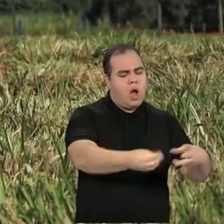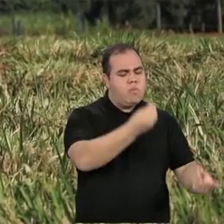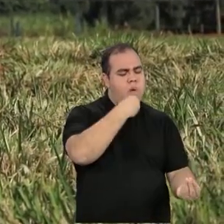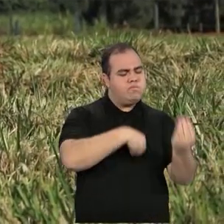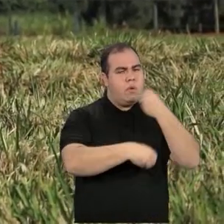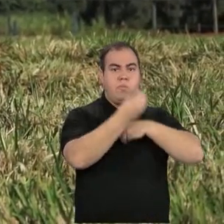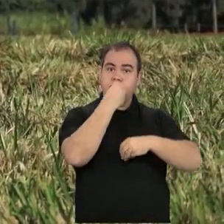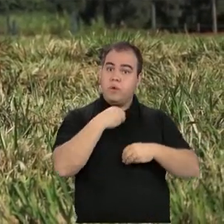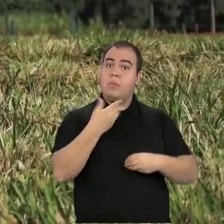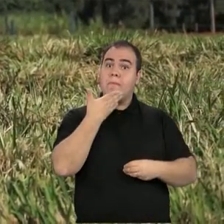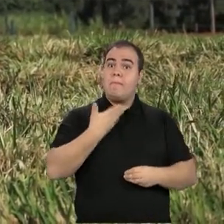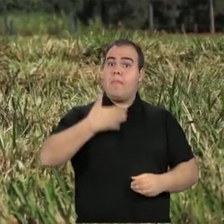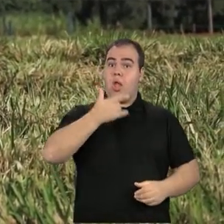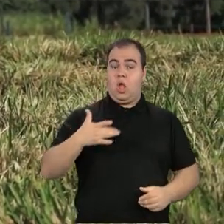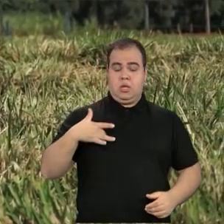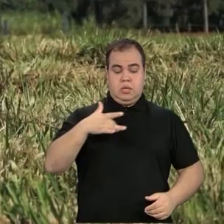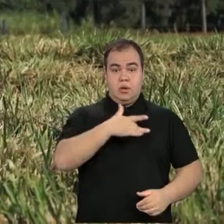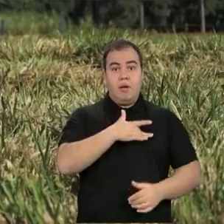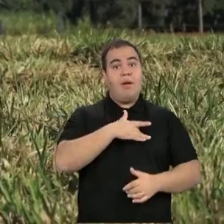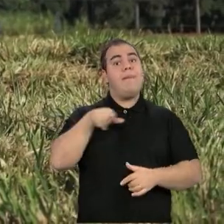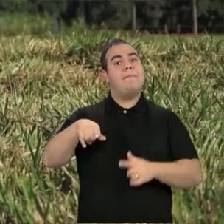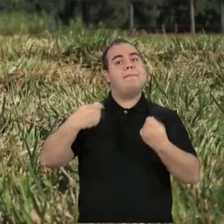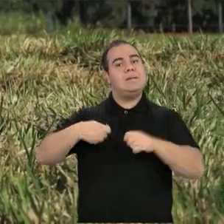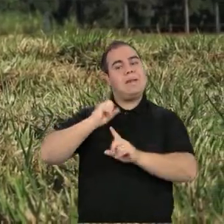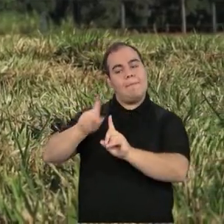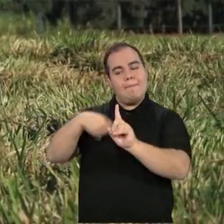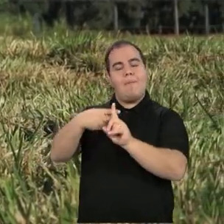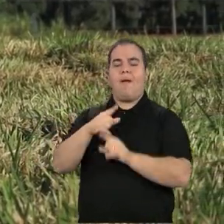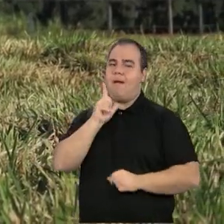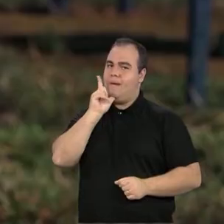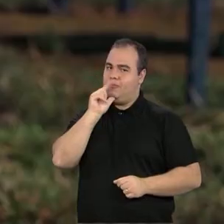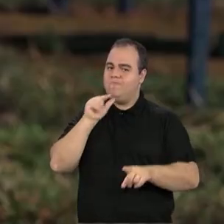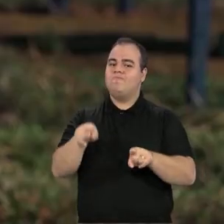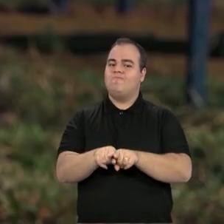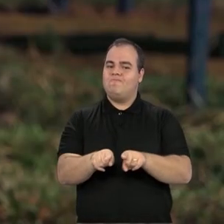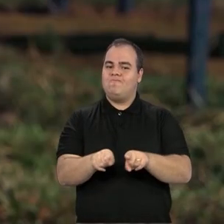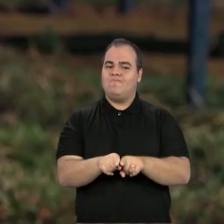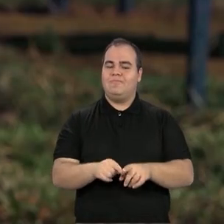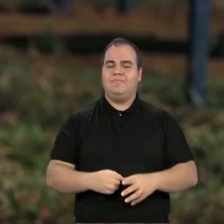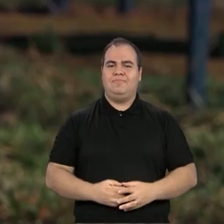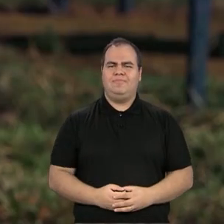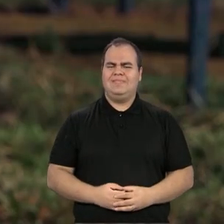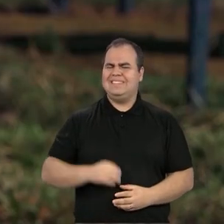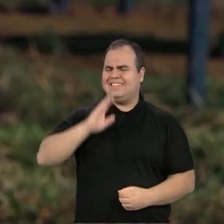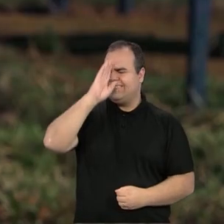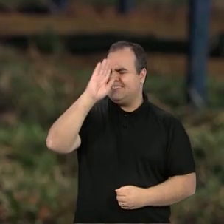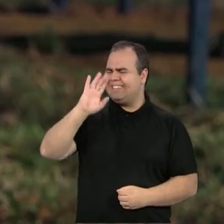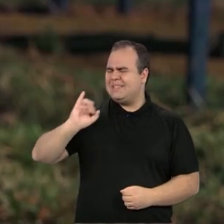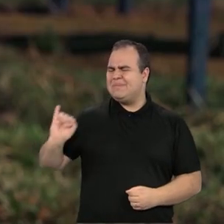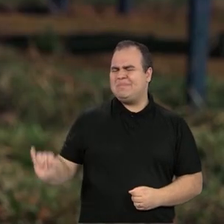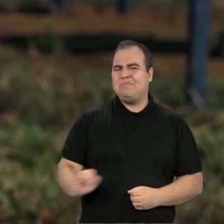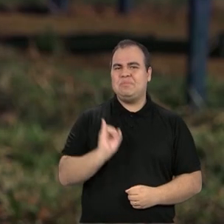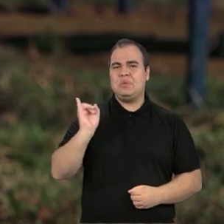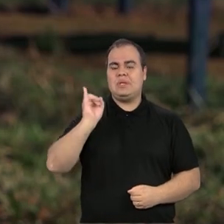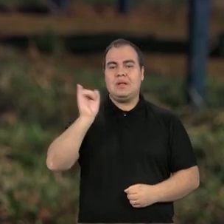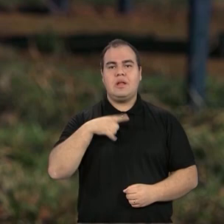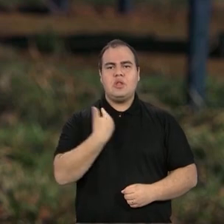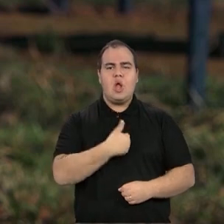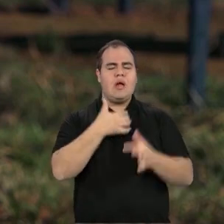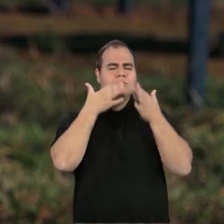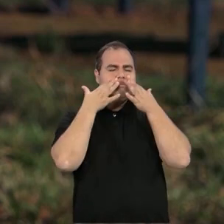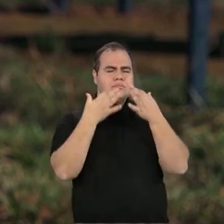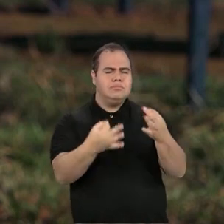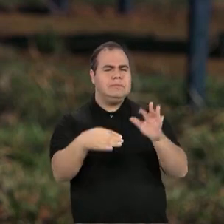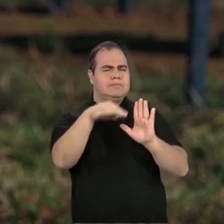melhor eficiência alimentar, ele precisa aumentar o seu consumo de água. É extremamente importante que nós atentamos a esse